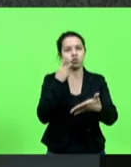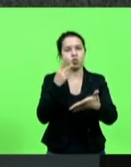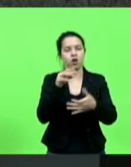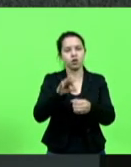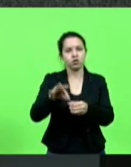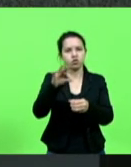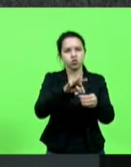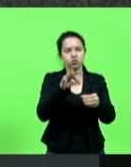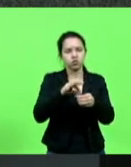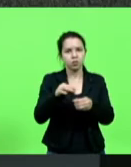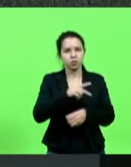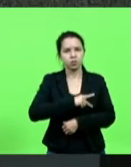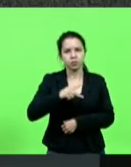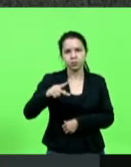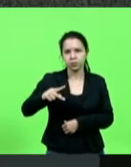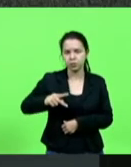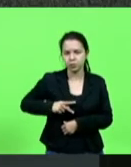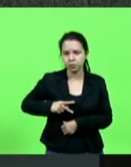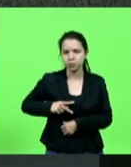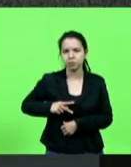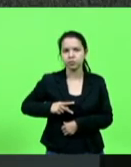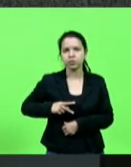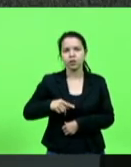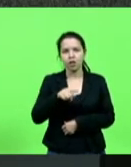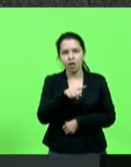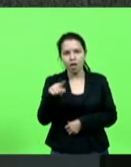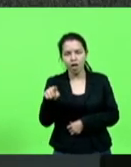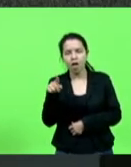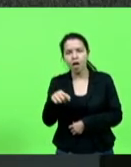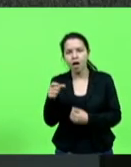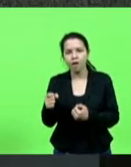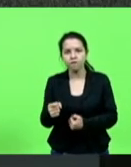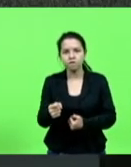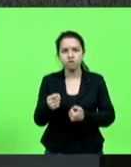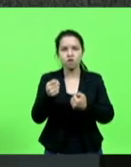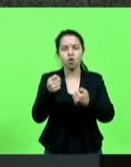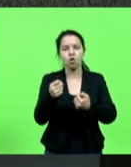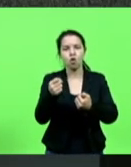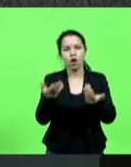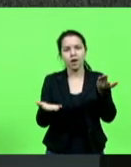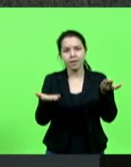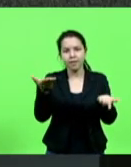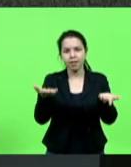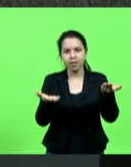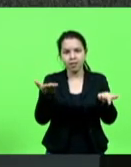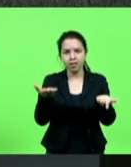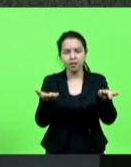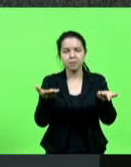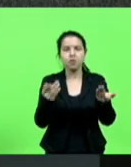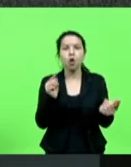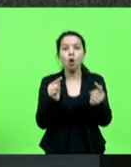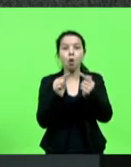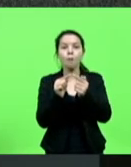públicas, elas são as forças de equilíbrio ou servem para equilibrar